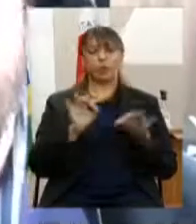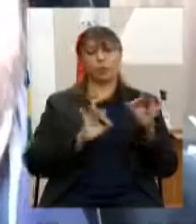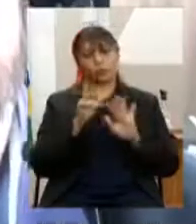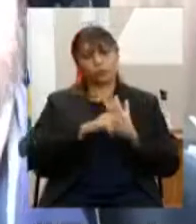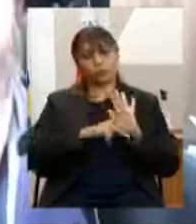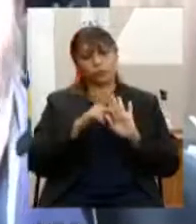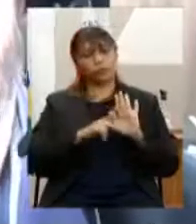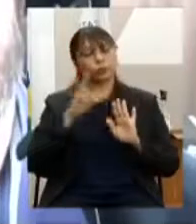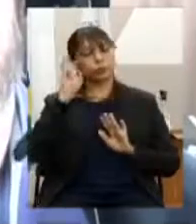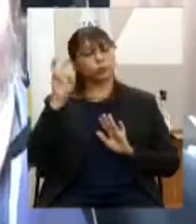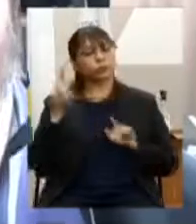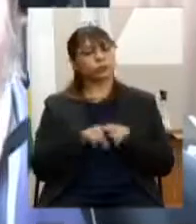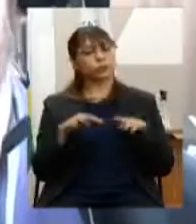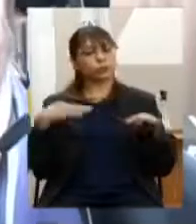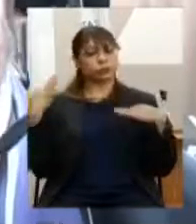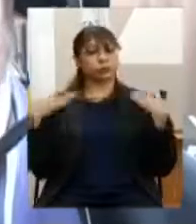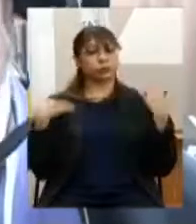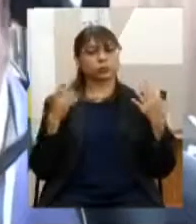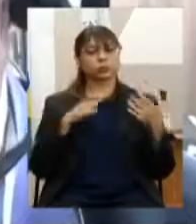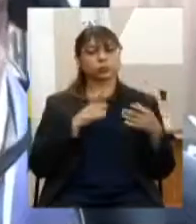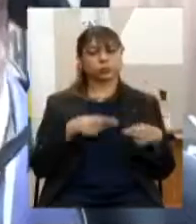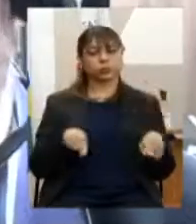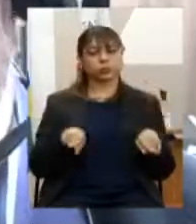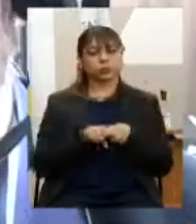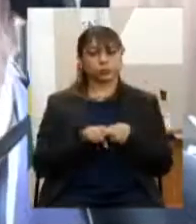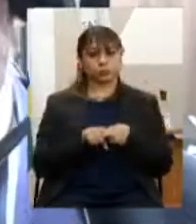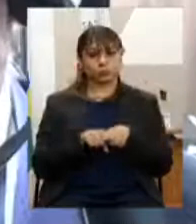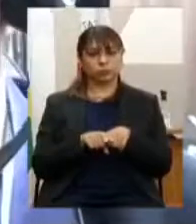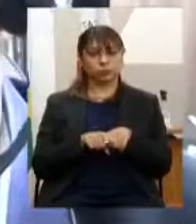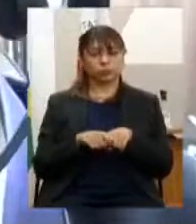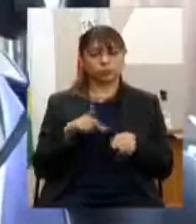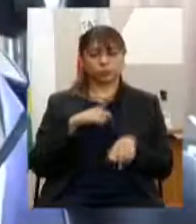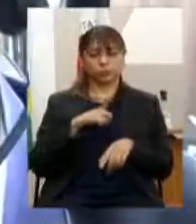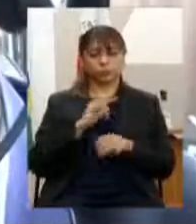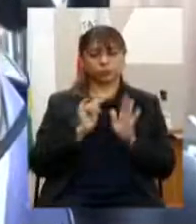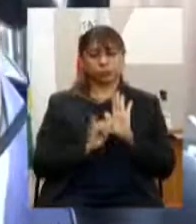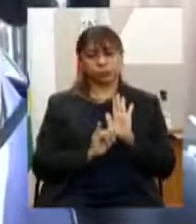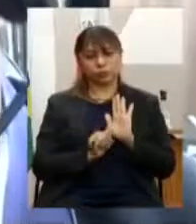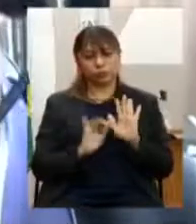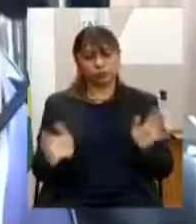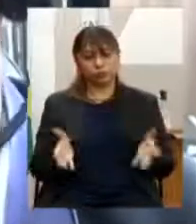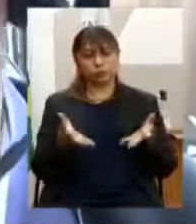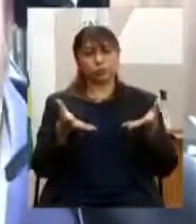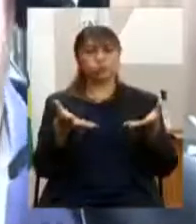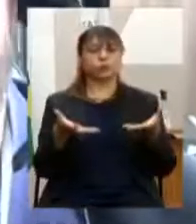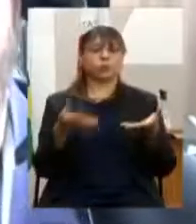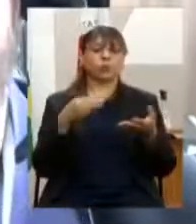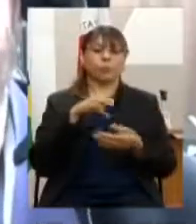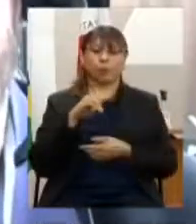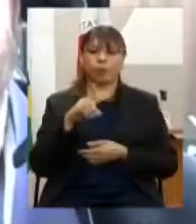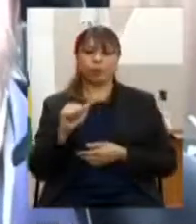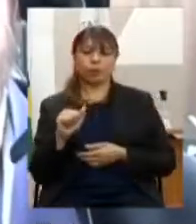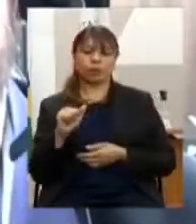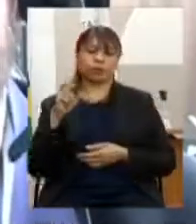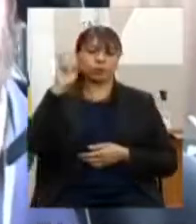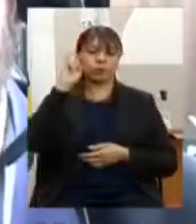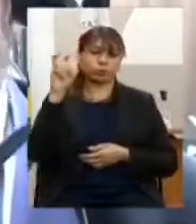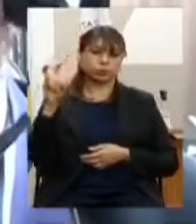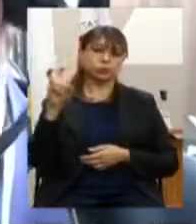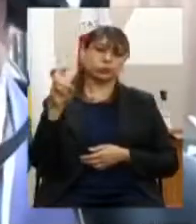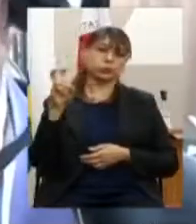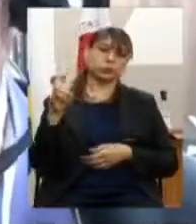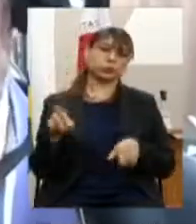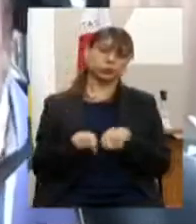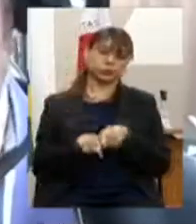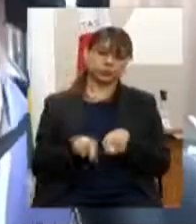executados por meios de parcerias para editar o de fomento para valorização da moda como cultura e vetor cultural